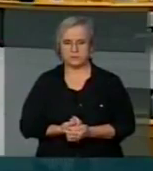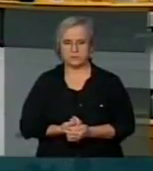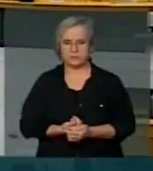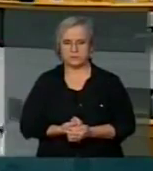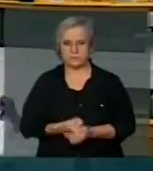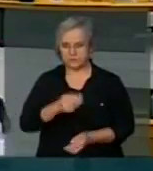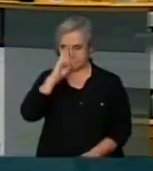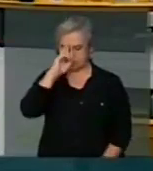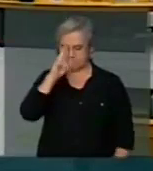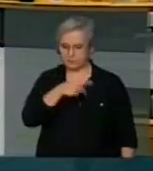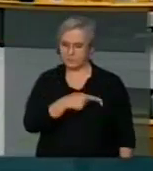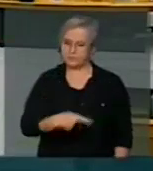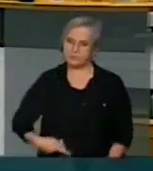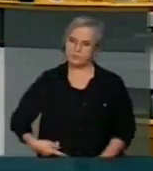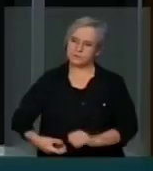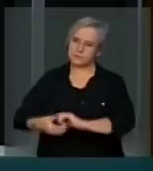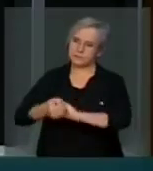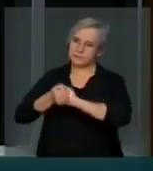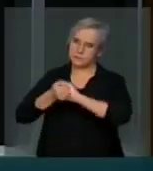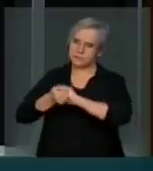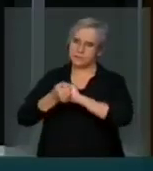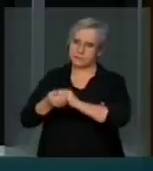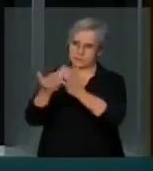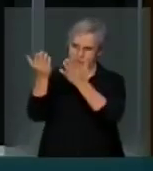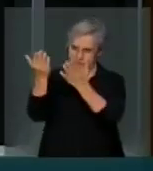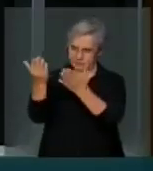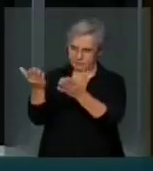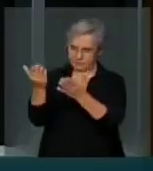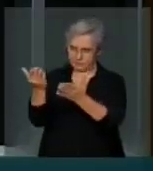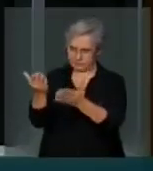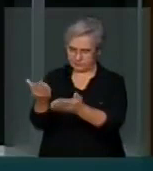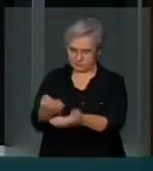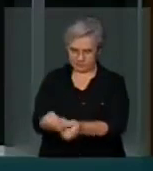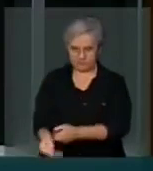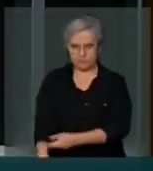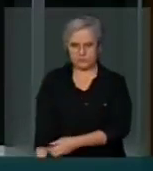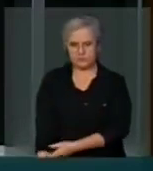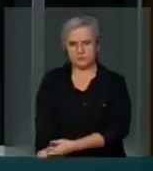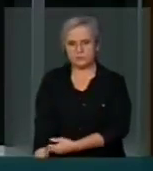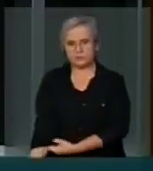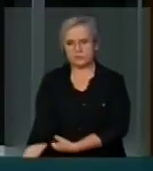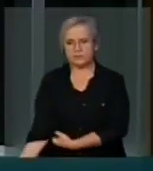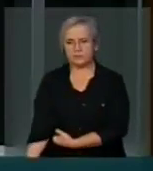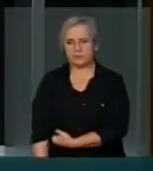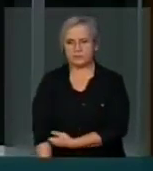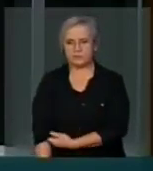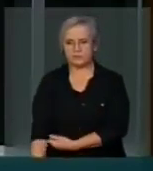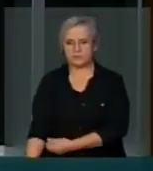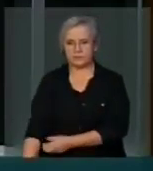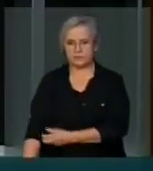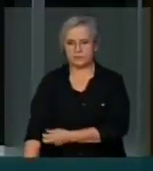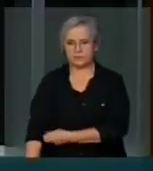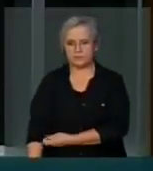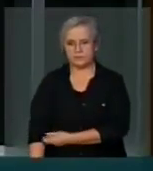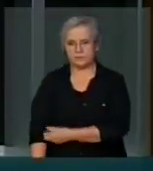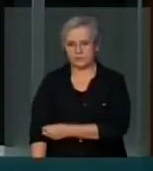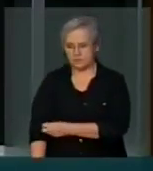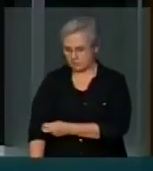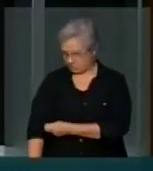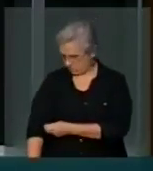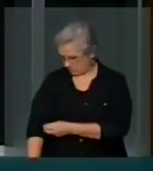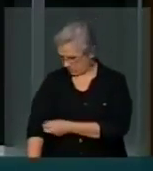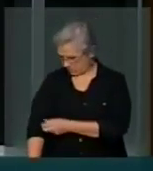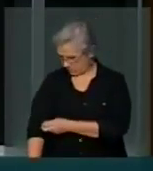queria lhe cumprimentar, é a honra ter a Exª presidindo os trabalhos nessa Casa, e dizer que